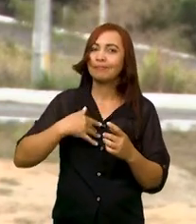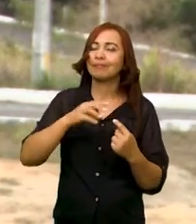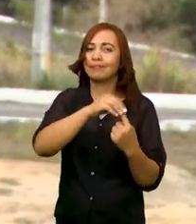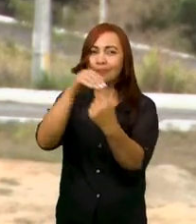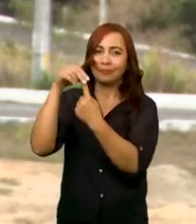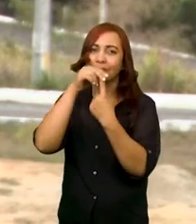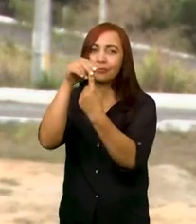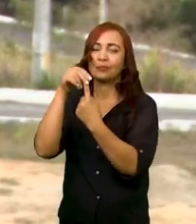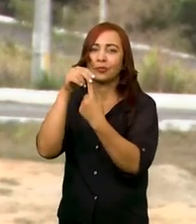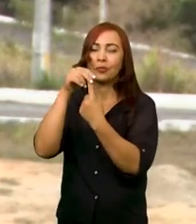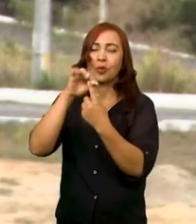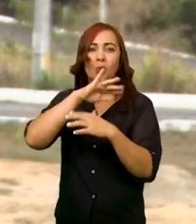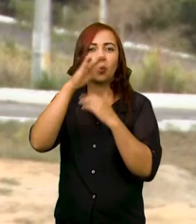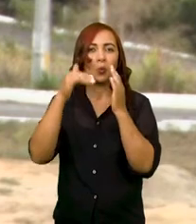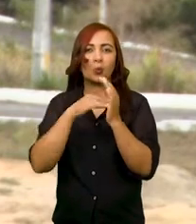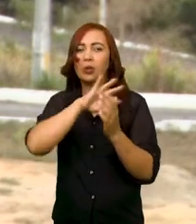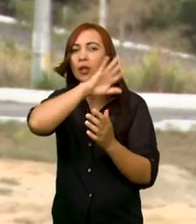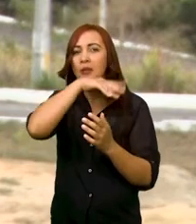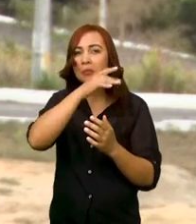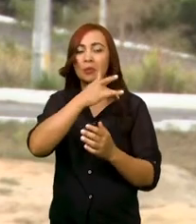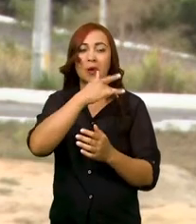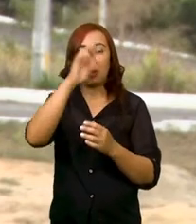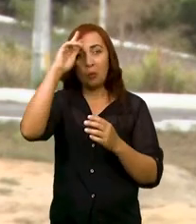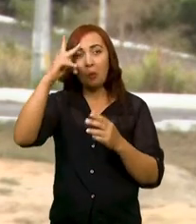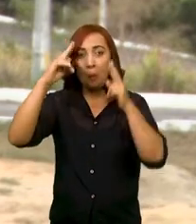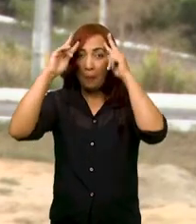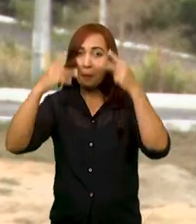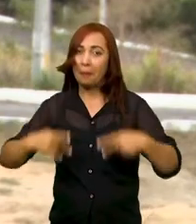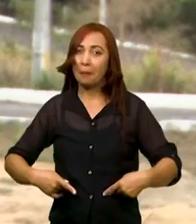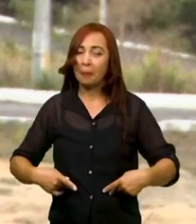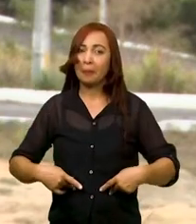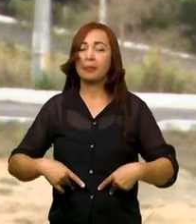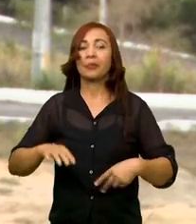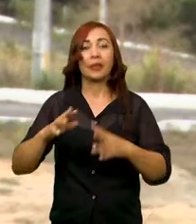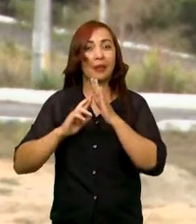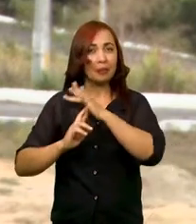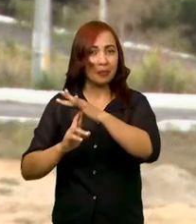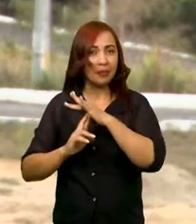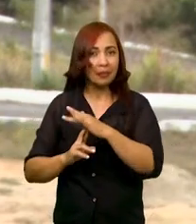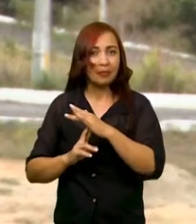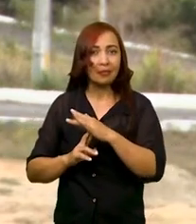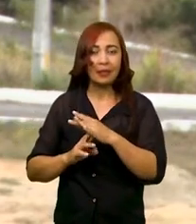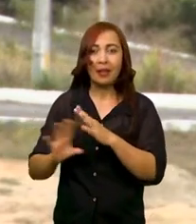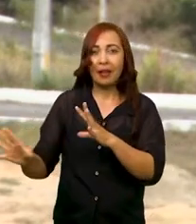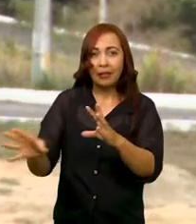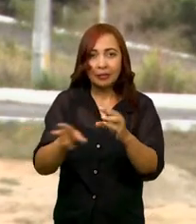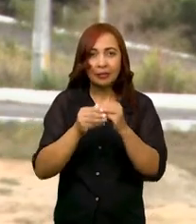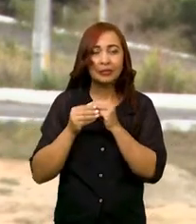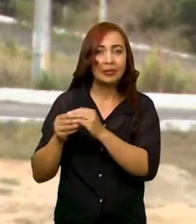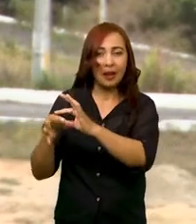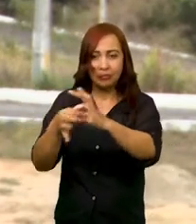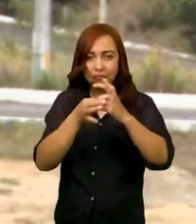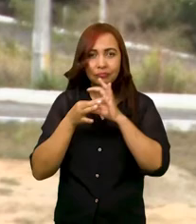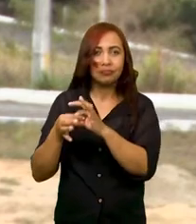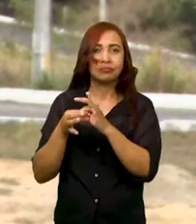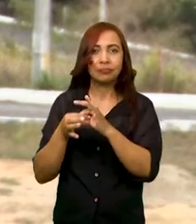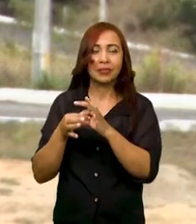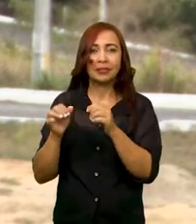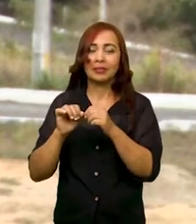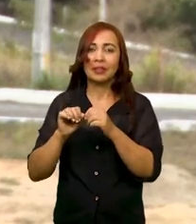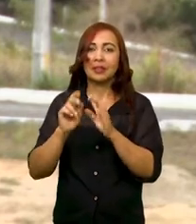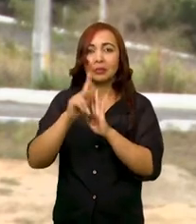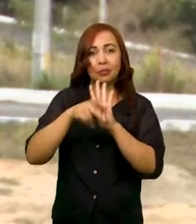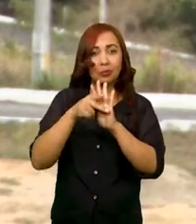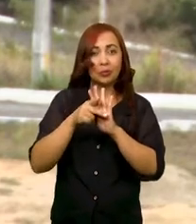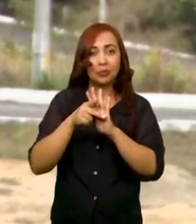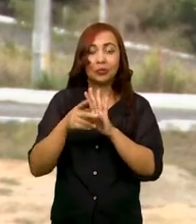integração entre os setores, a gente pode criar projetos integradores dentro das escolas, mesmo que isso não seja incluído no